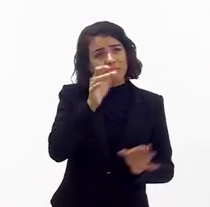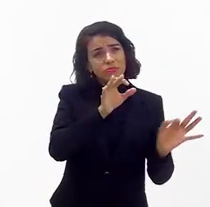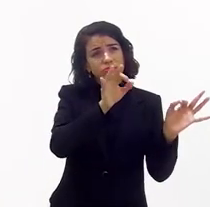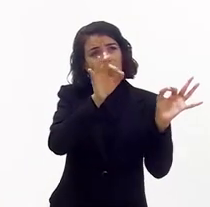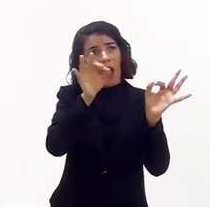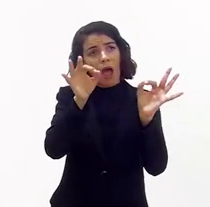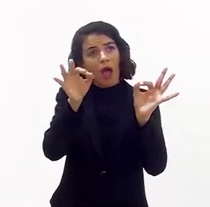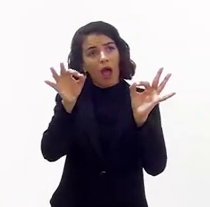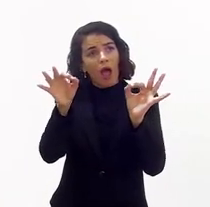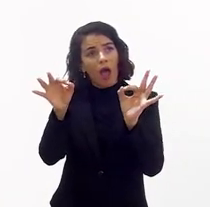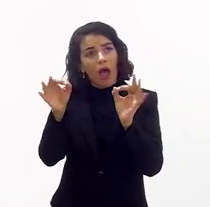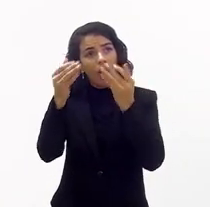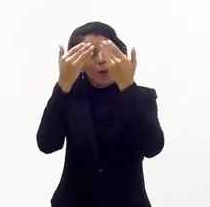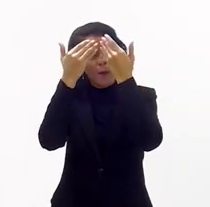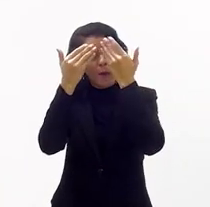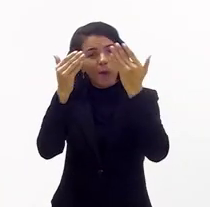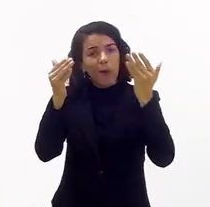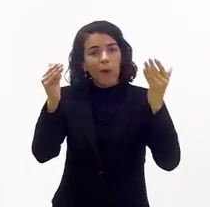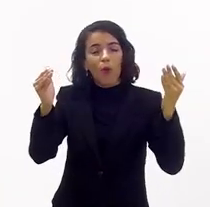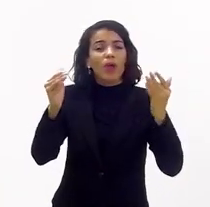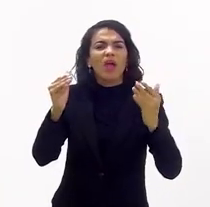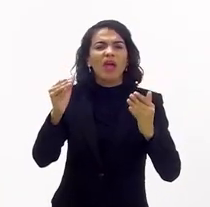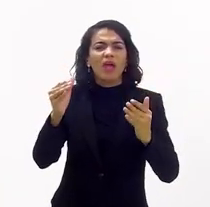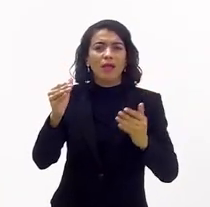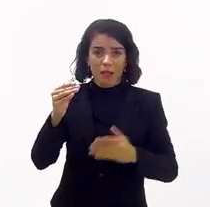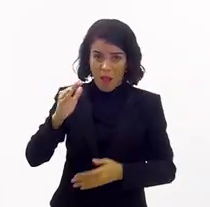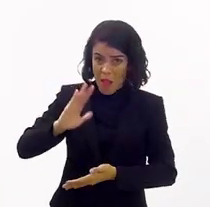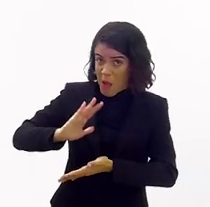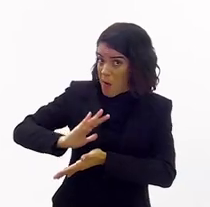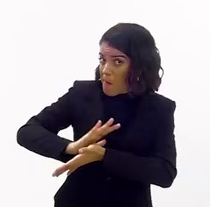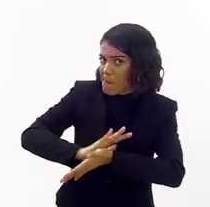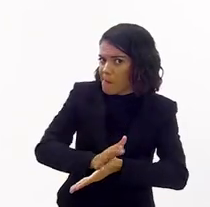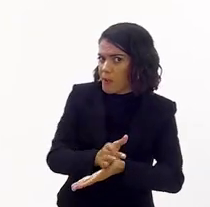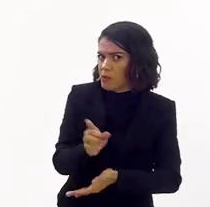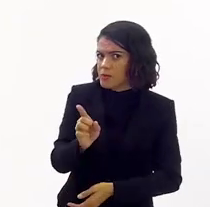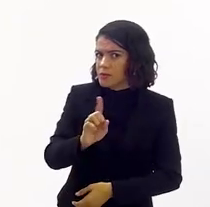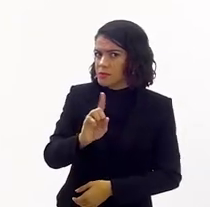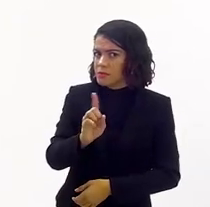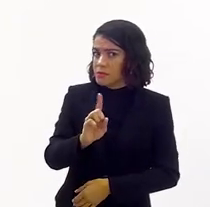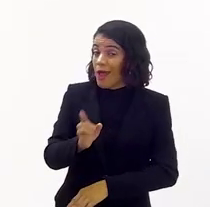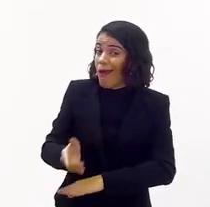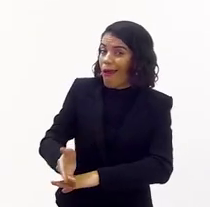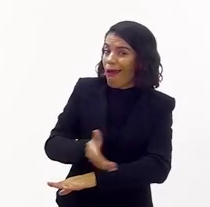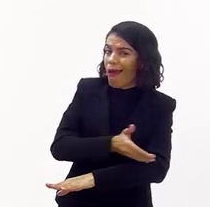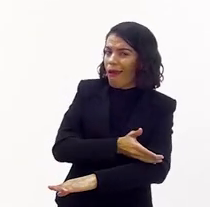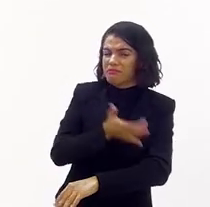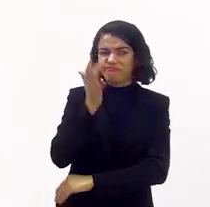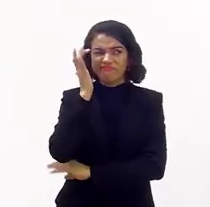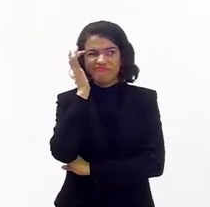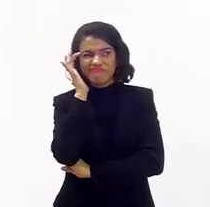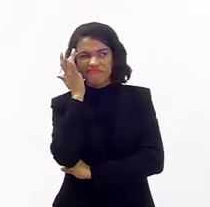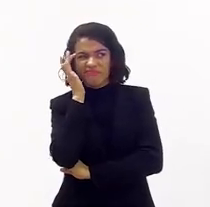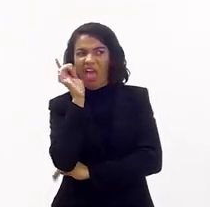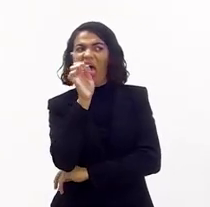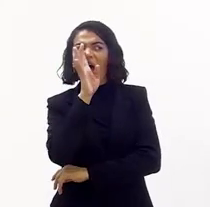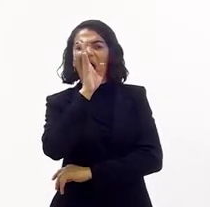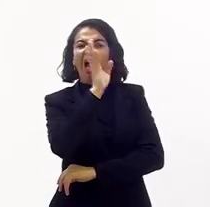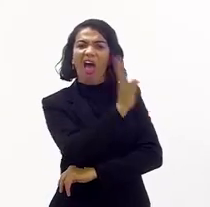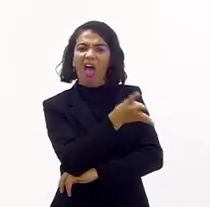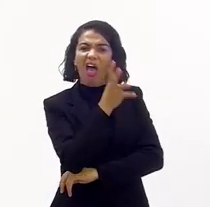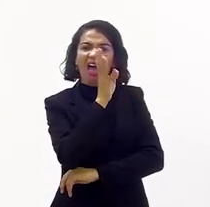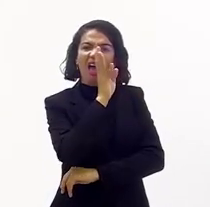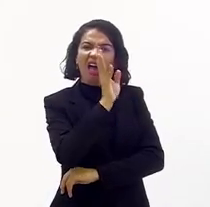desconstrói aquele pré-conceito que ele tinha. Não, é um pré-conceito. É um pré